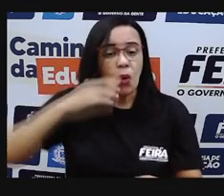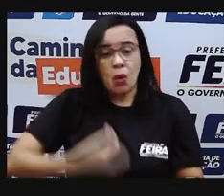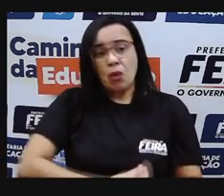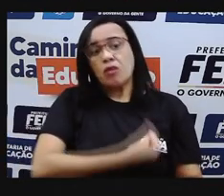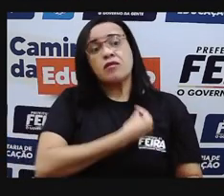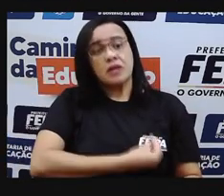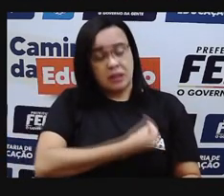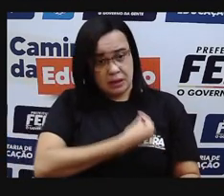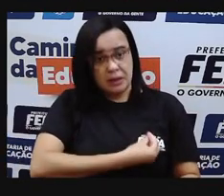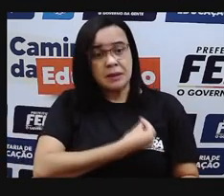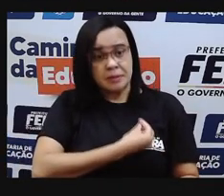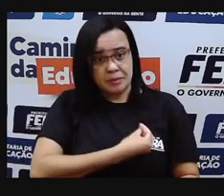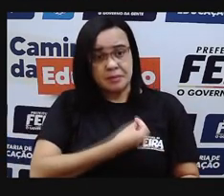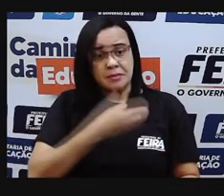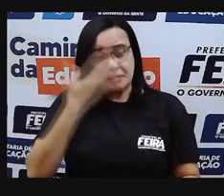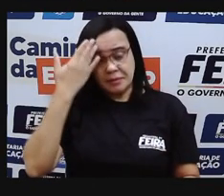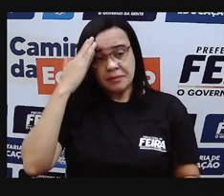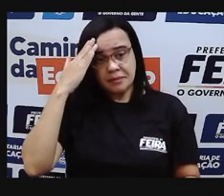Entendido até aqui?